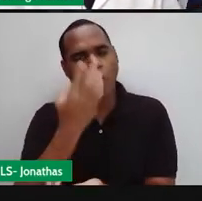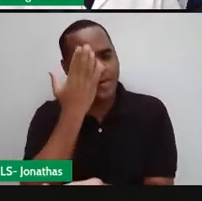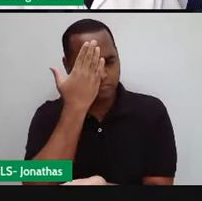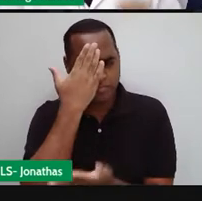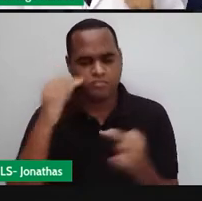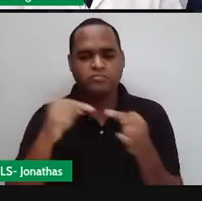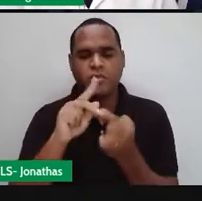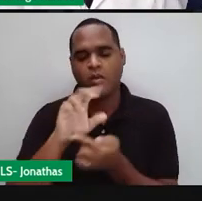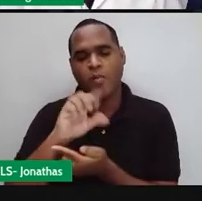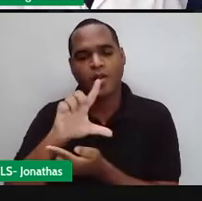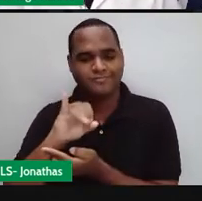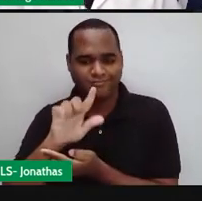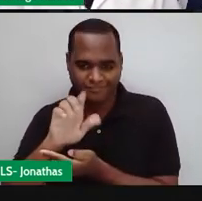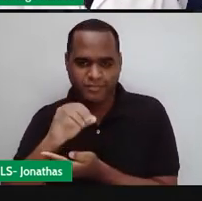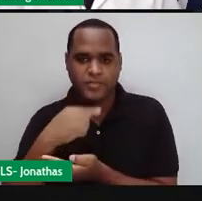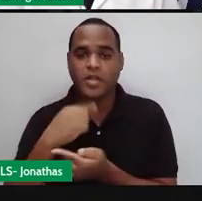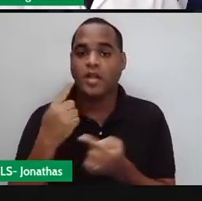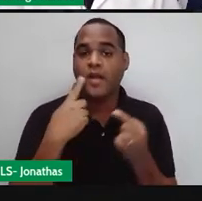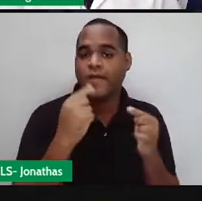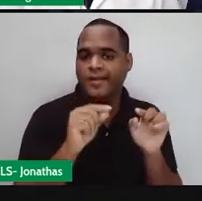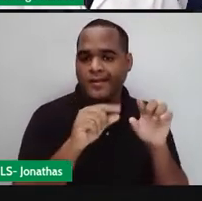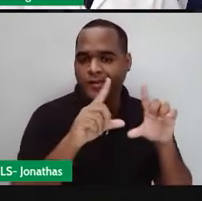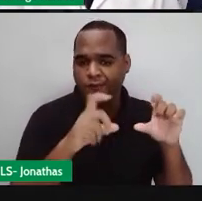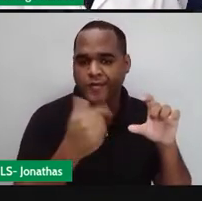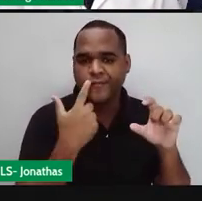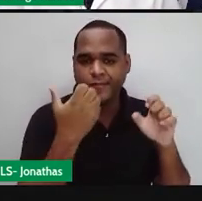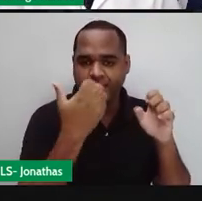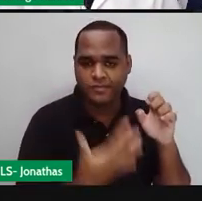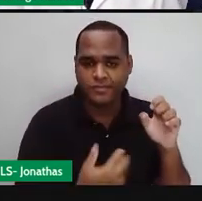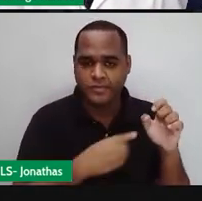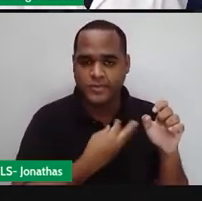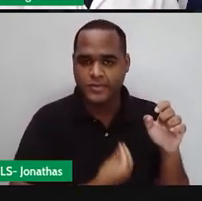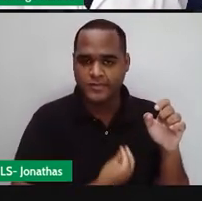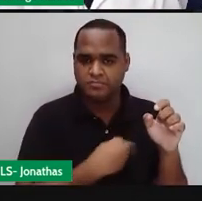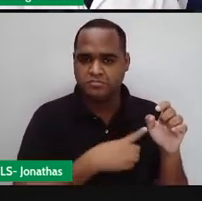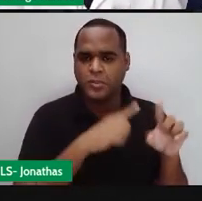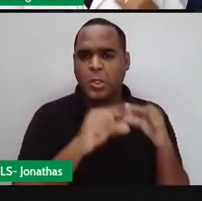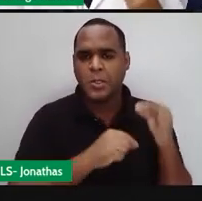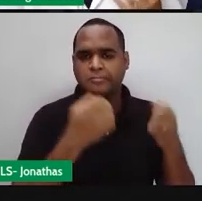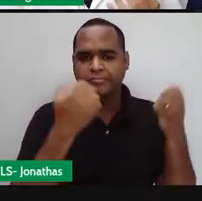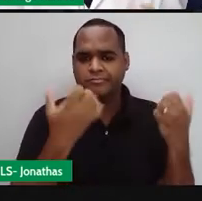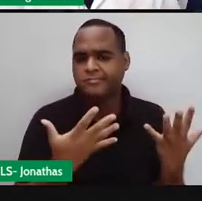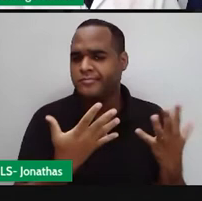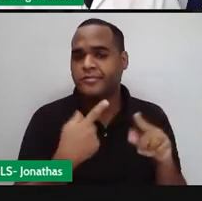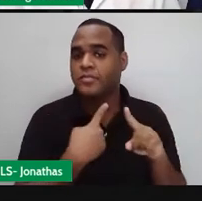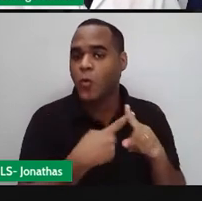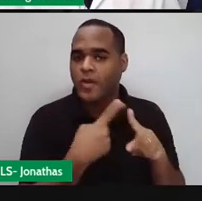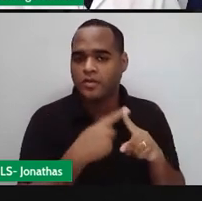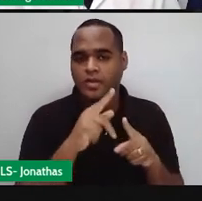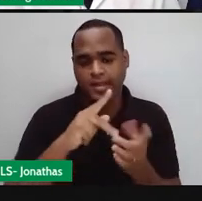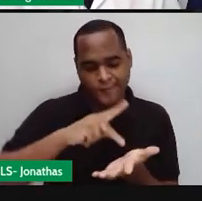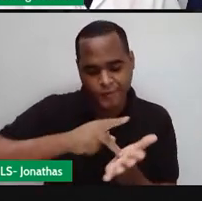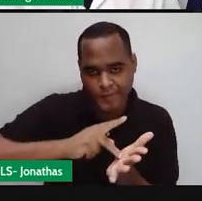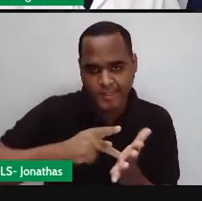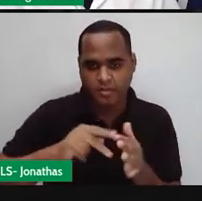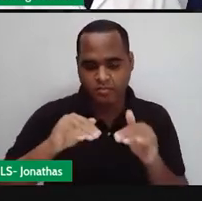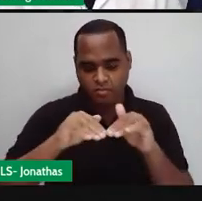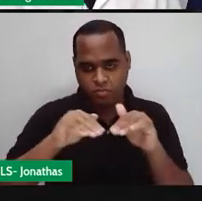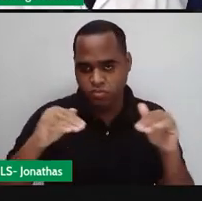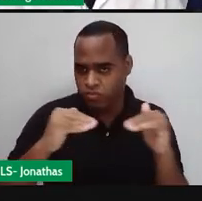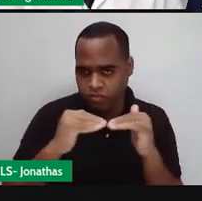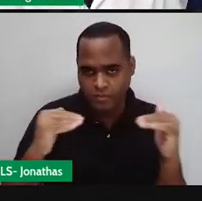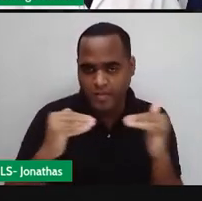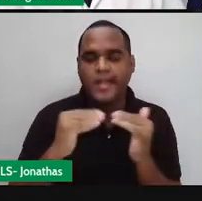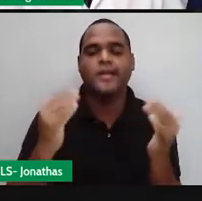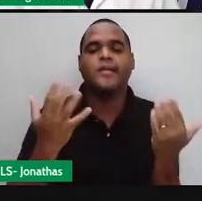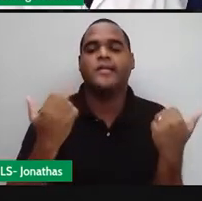polígono. Por que que essa figura aqui é um polígono? Porque é uma figura geométrica plana, tá?